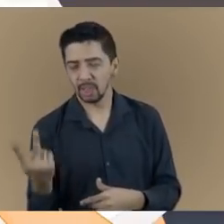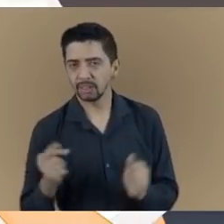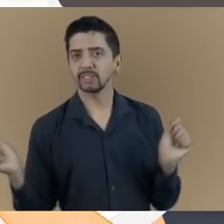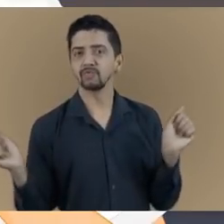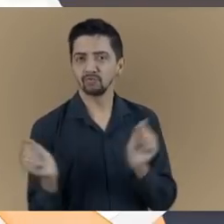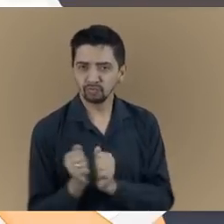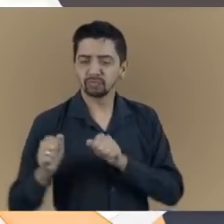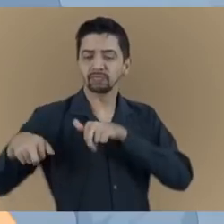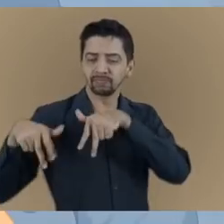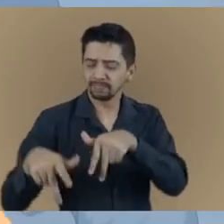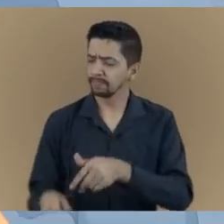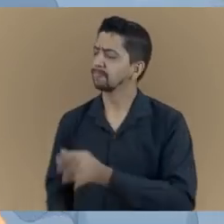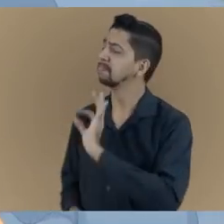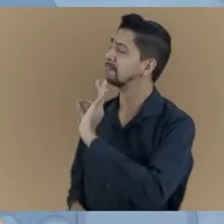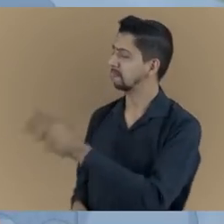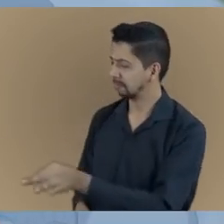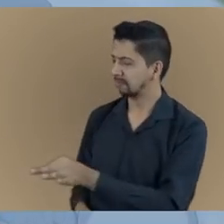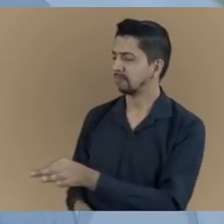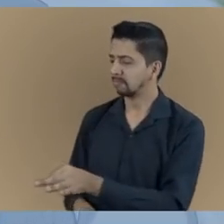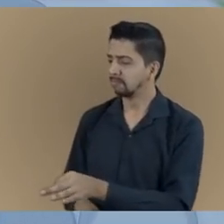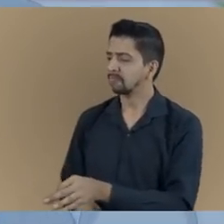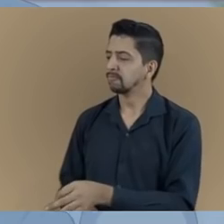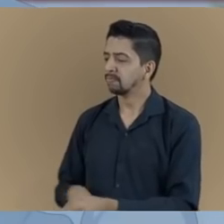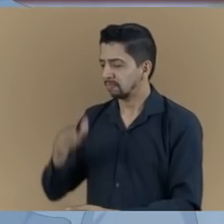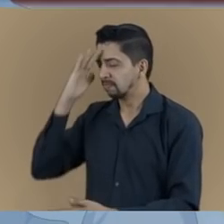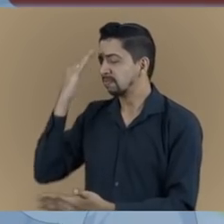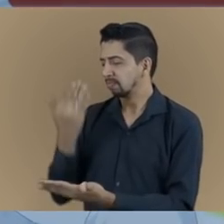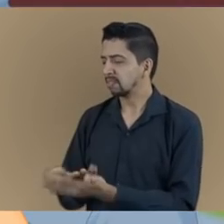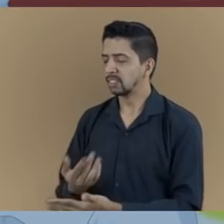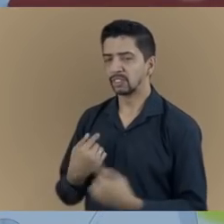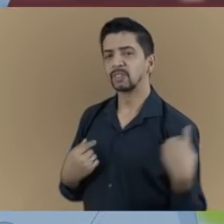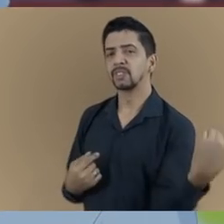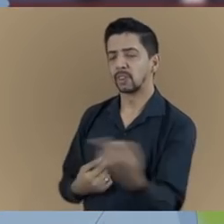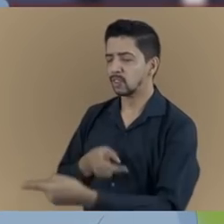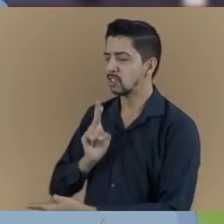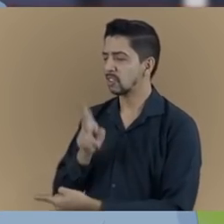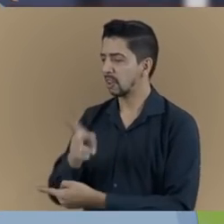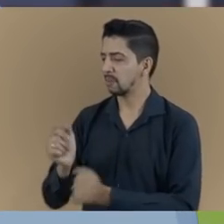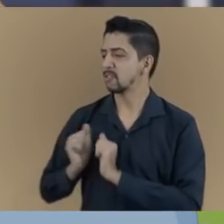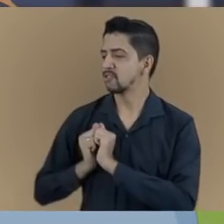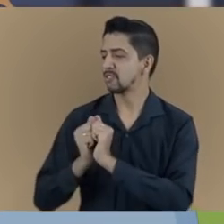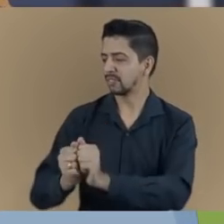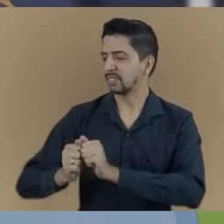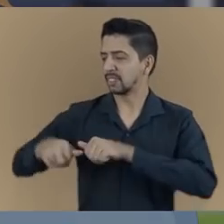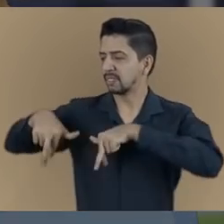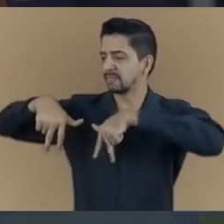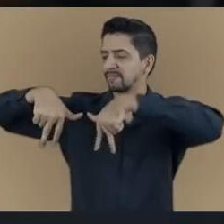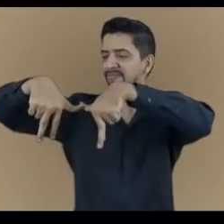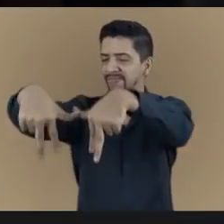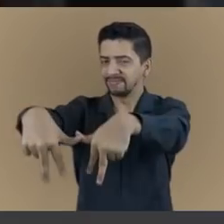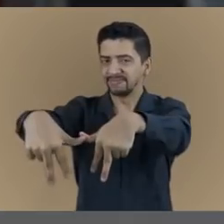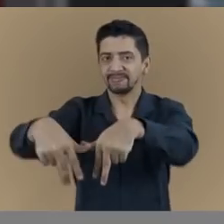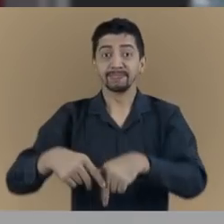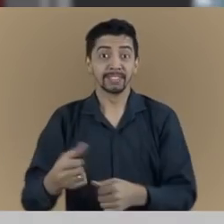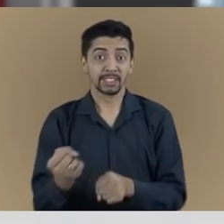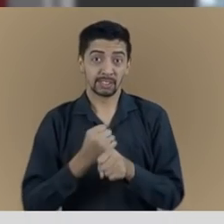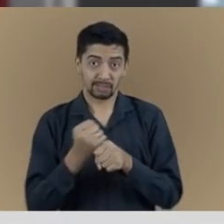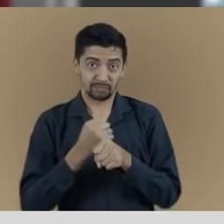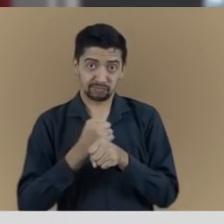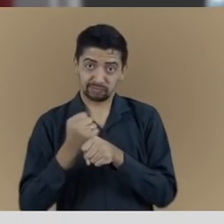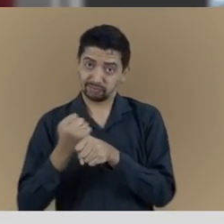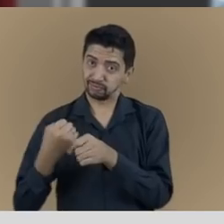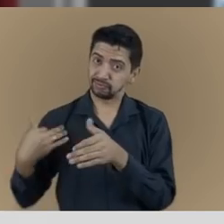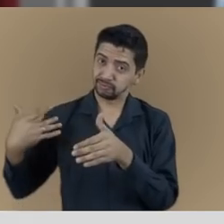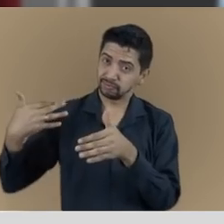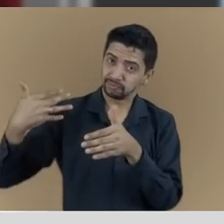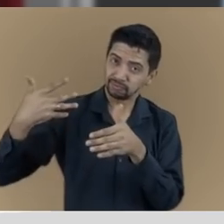nossa caminhada. Com certeza, Dona Esther. Conte sempre conosco. Estaremos sempre juntas. O tempo